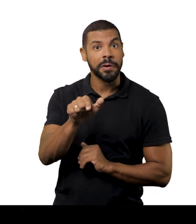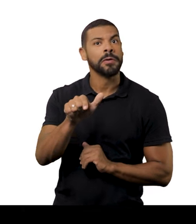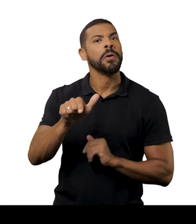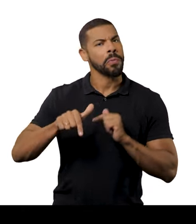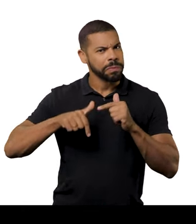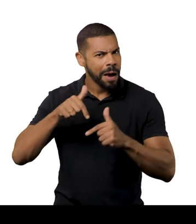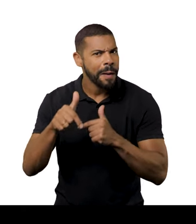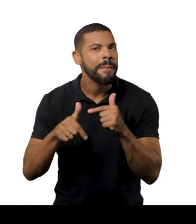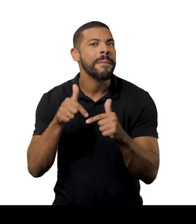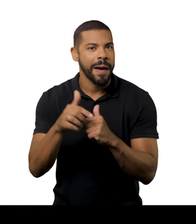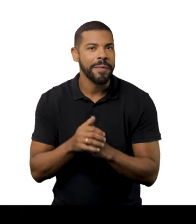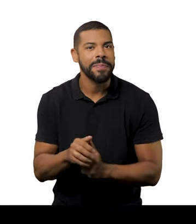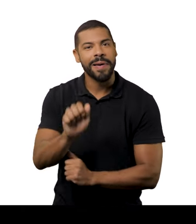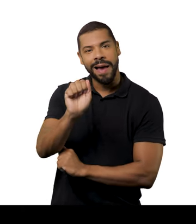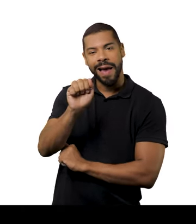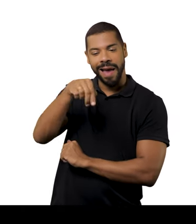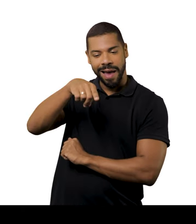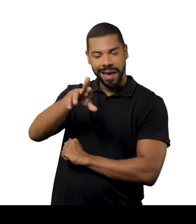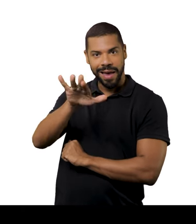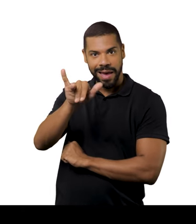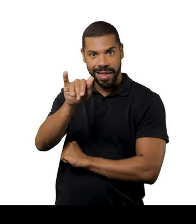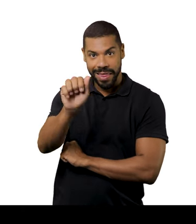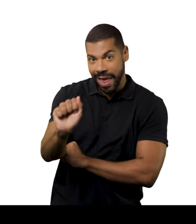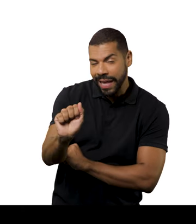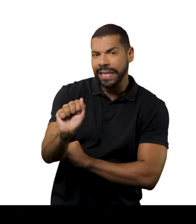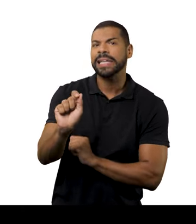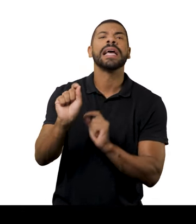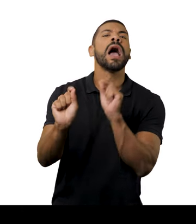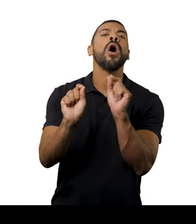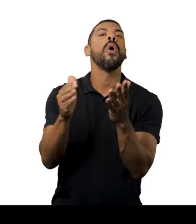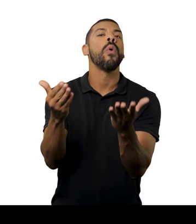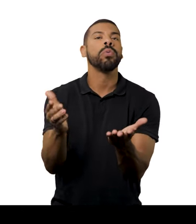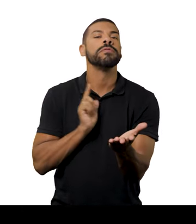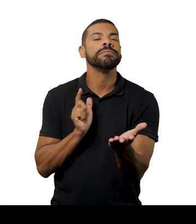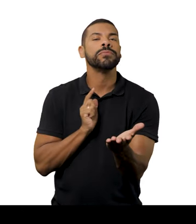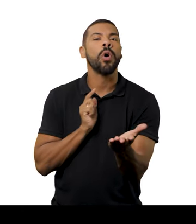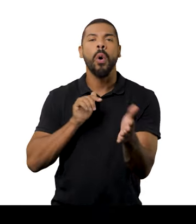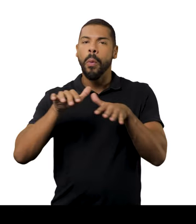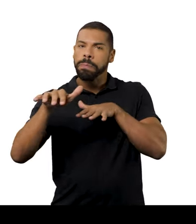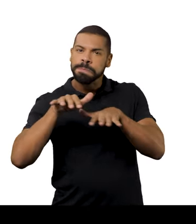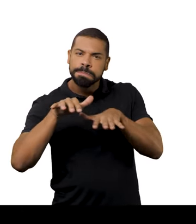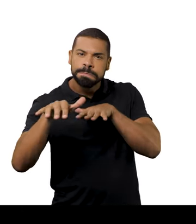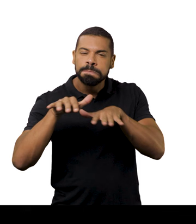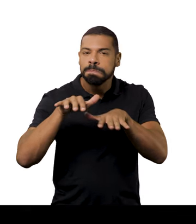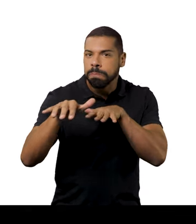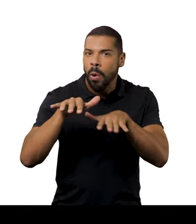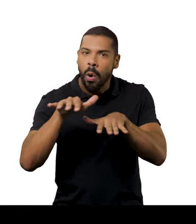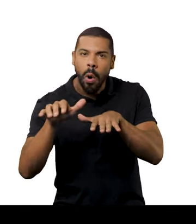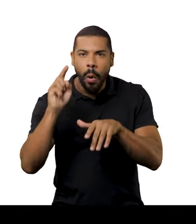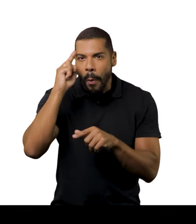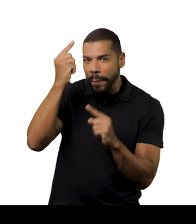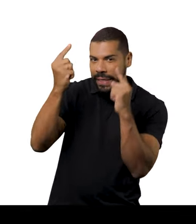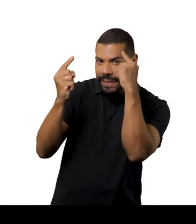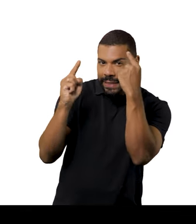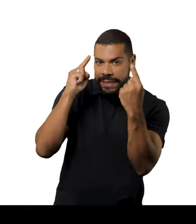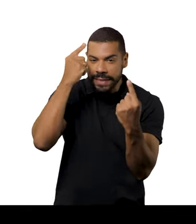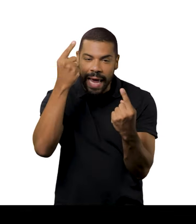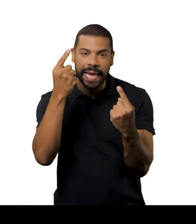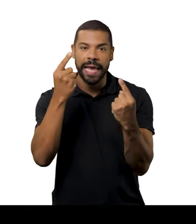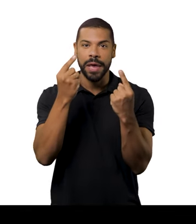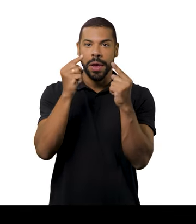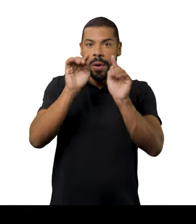né? Esse foi um ponto realmente que a Andréia até me sugeriu, já que vamos lidar com o corpo, né? Na hora dela sugerir